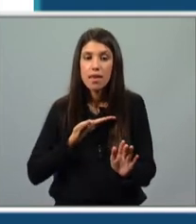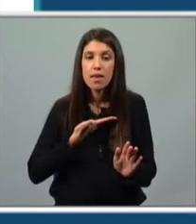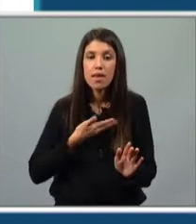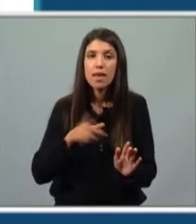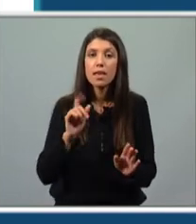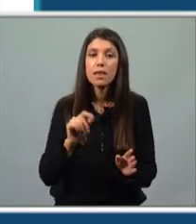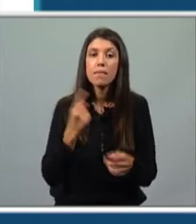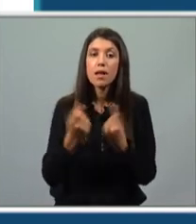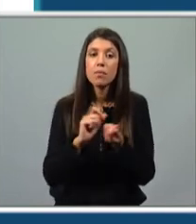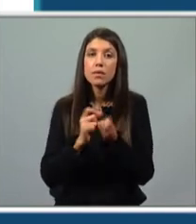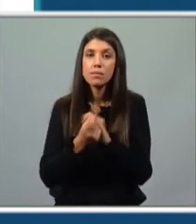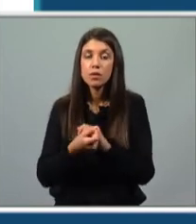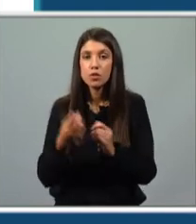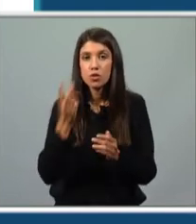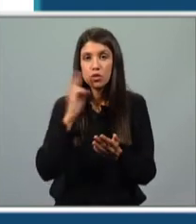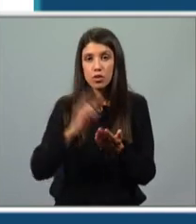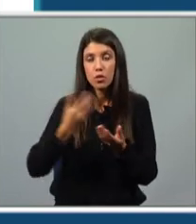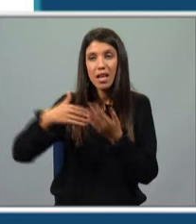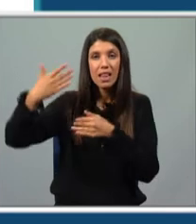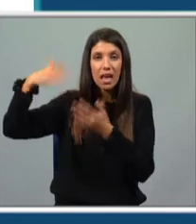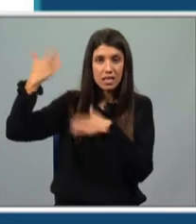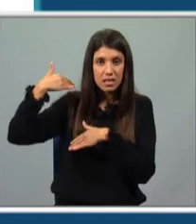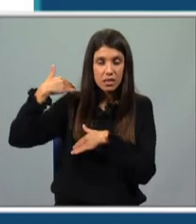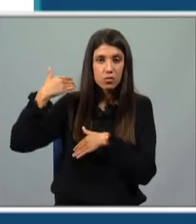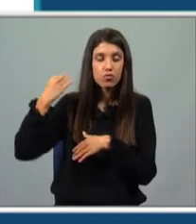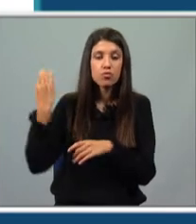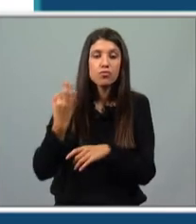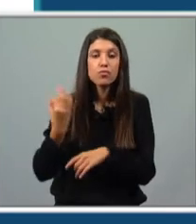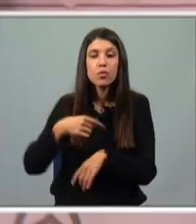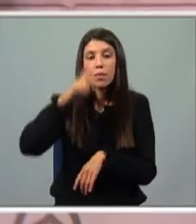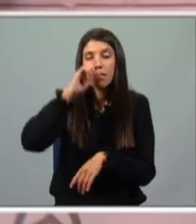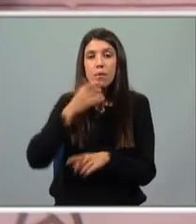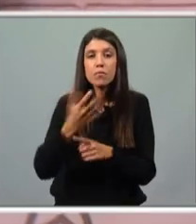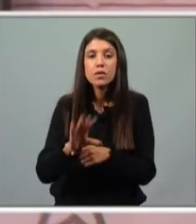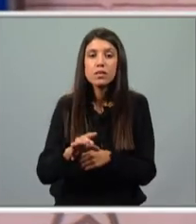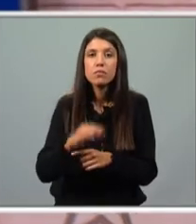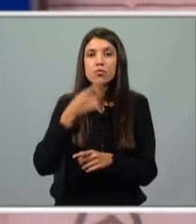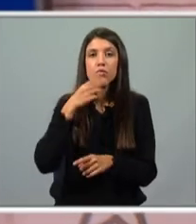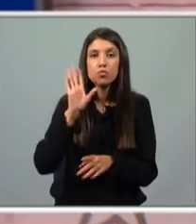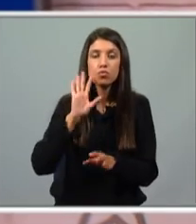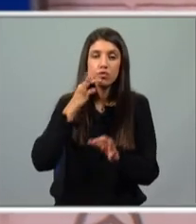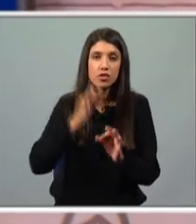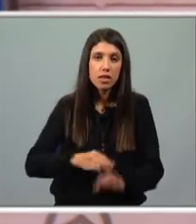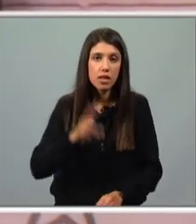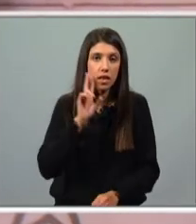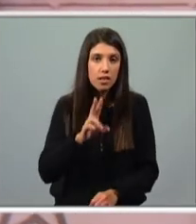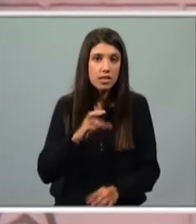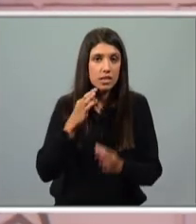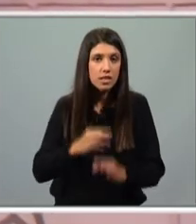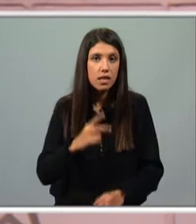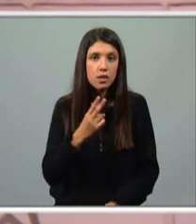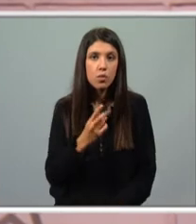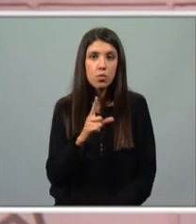e também adaptações de clássicos da literatura. E eu estou-me a lembrar, por exemplo, de uma obra que tu leste certamente no sexto ano, Ulisses,